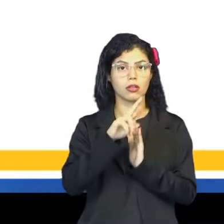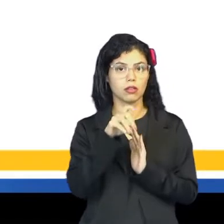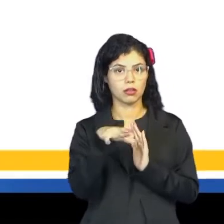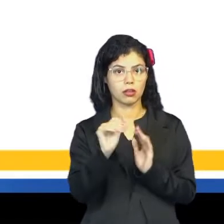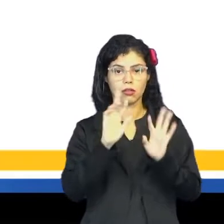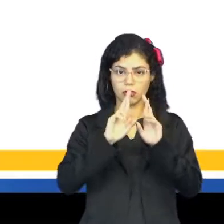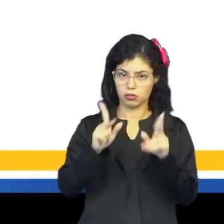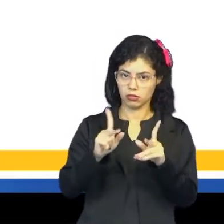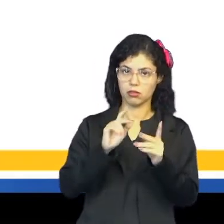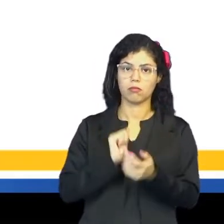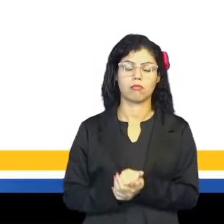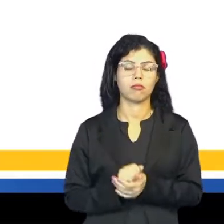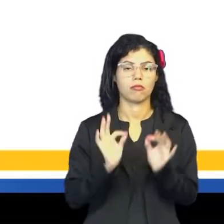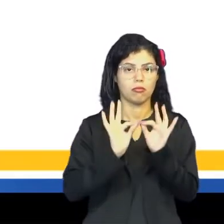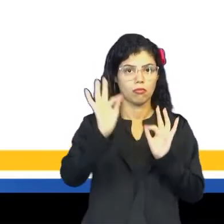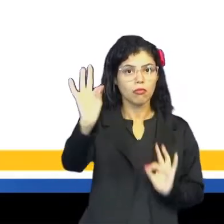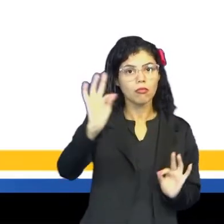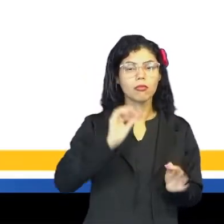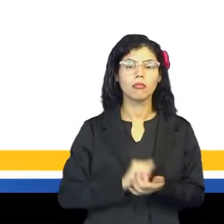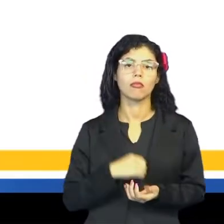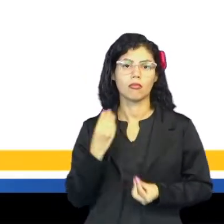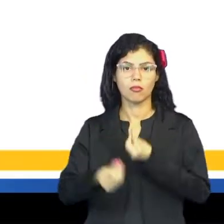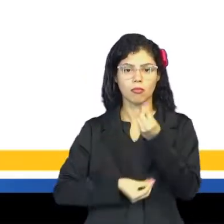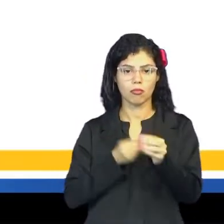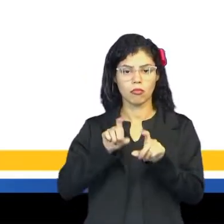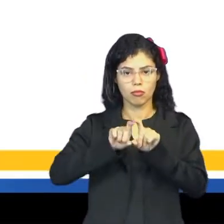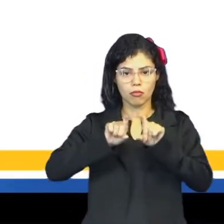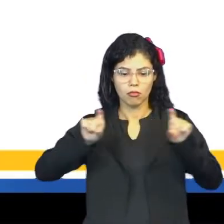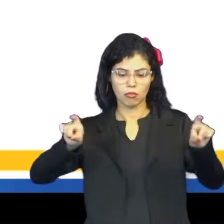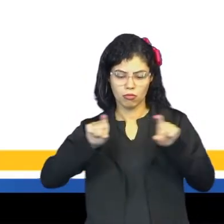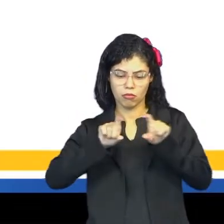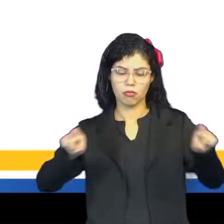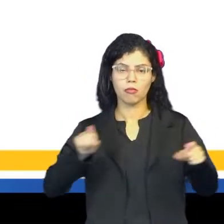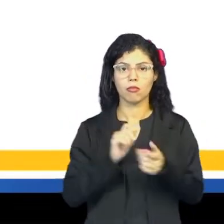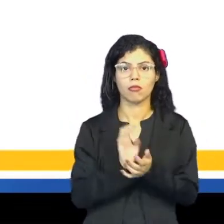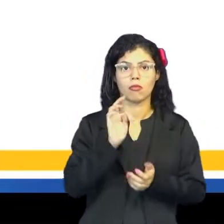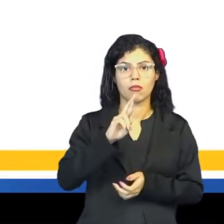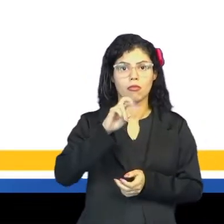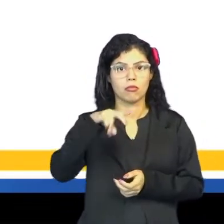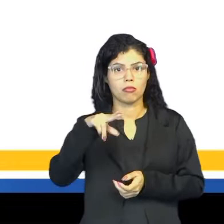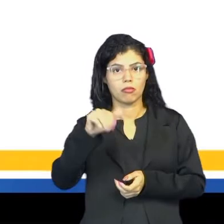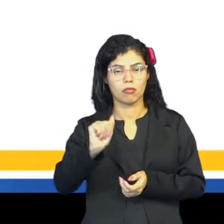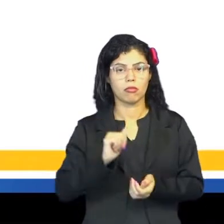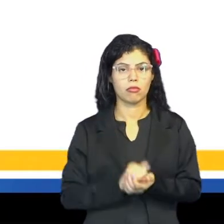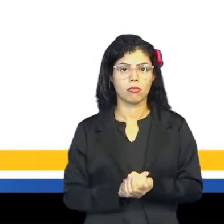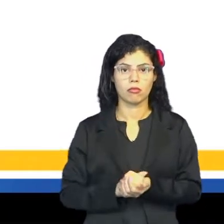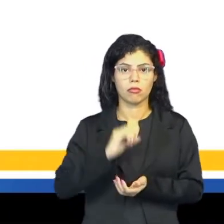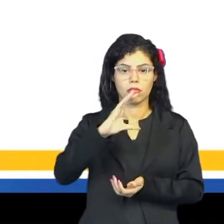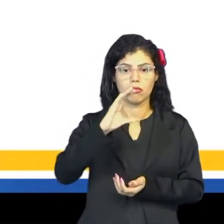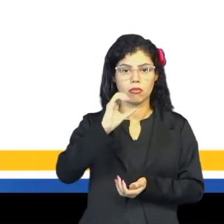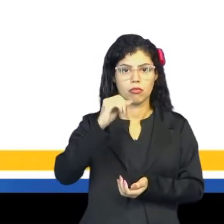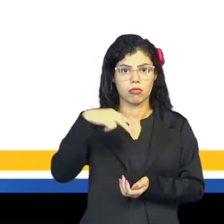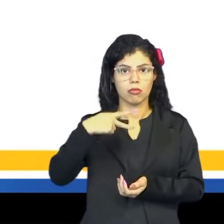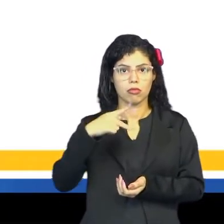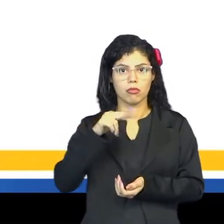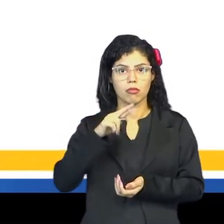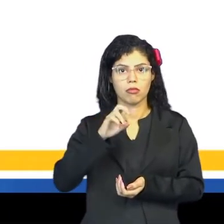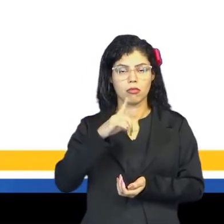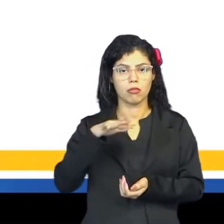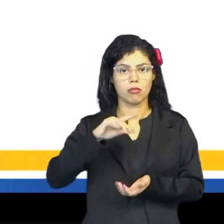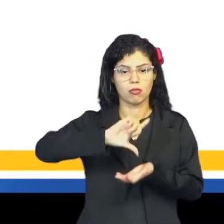diferentes para medir, como uma régua, a treina, o compasso, tá?